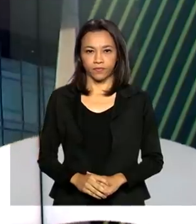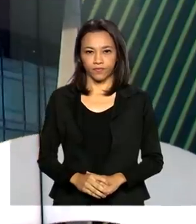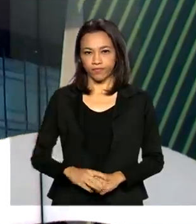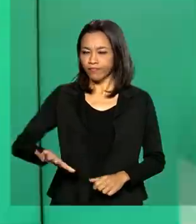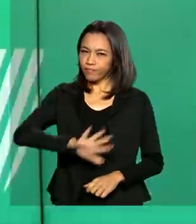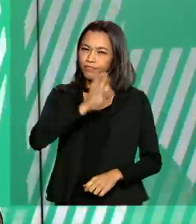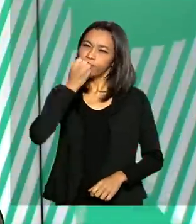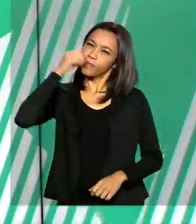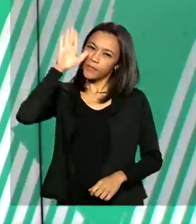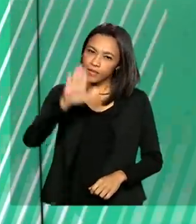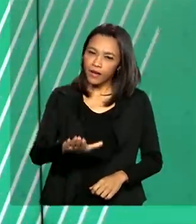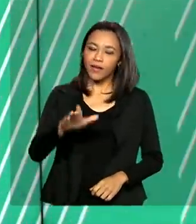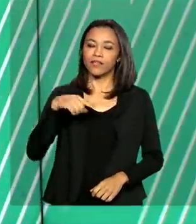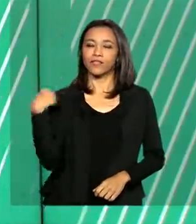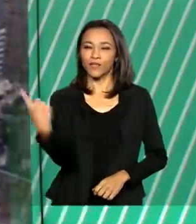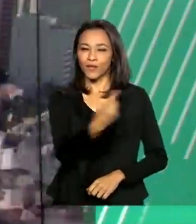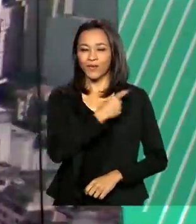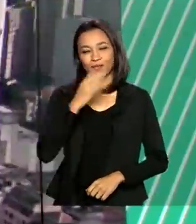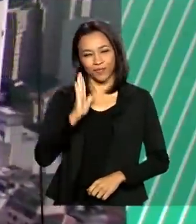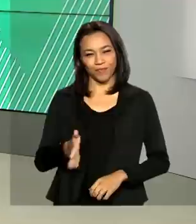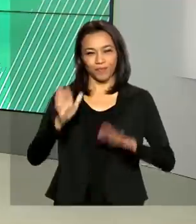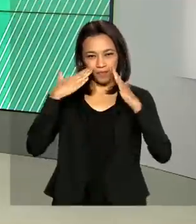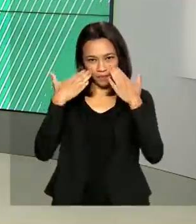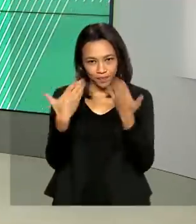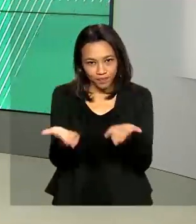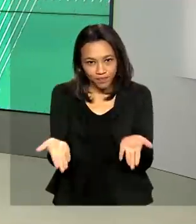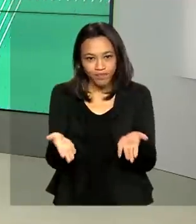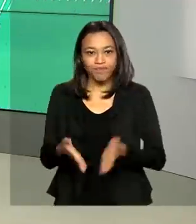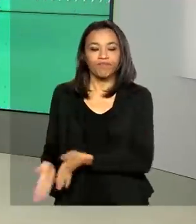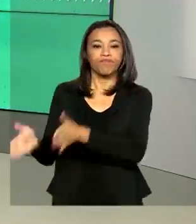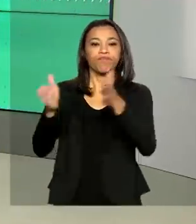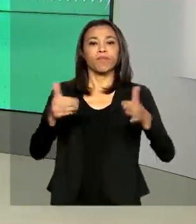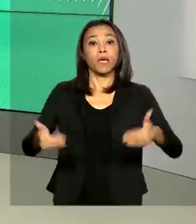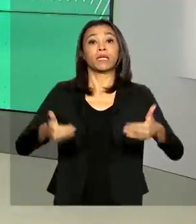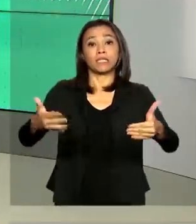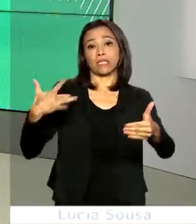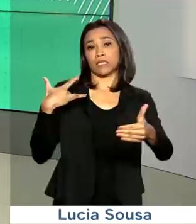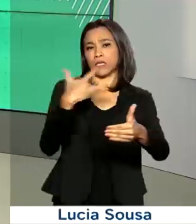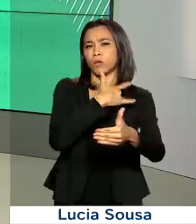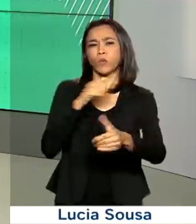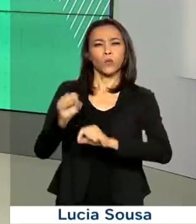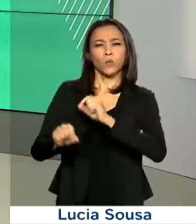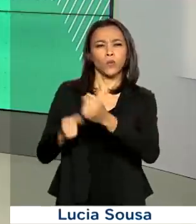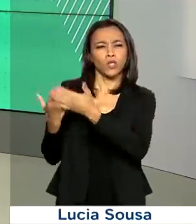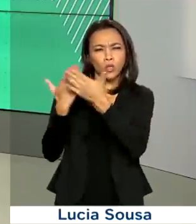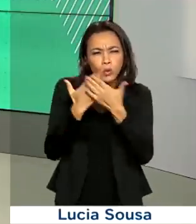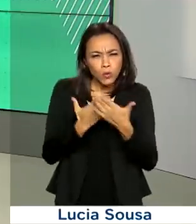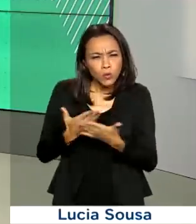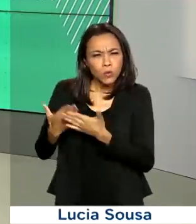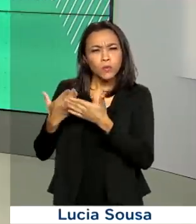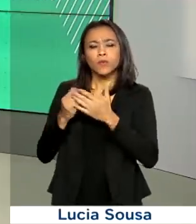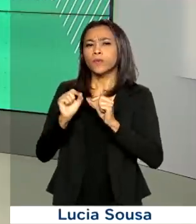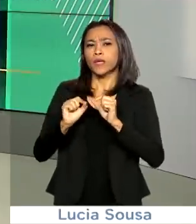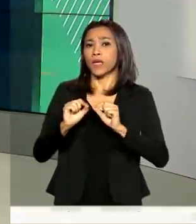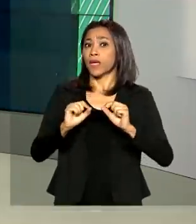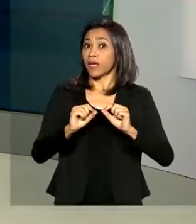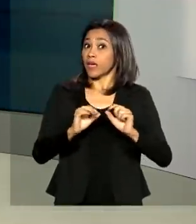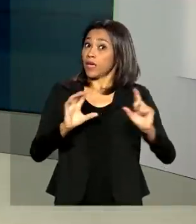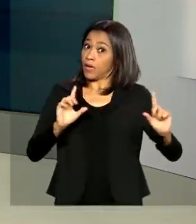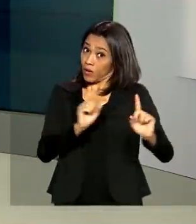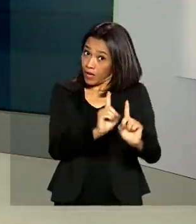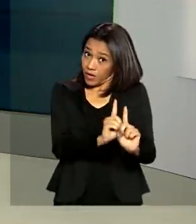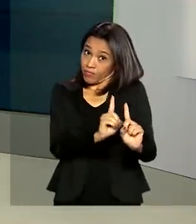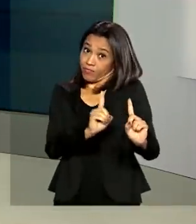Boa tarde, o governo agora já está no ar. O Ministério da Saúde estuda reduzir parcialmente o distanciamento social